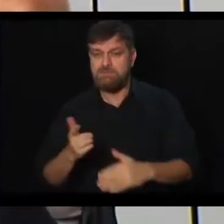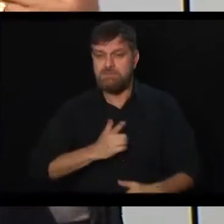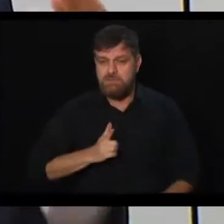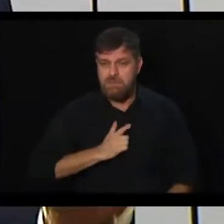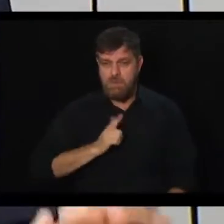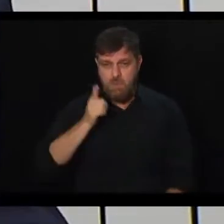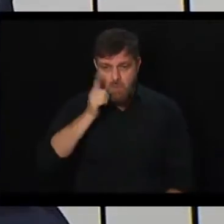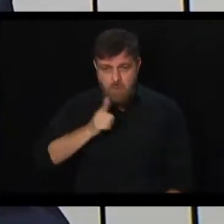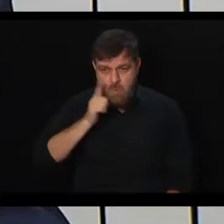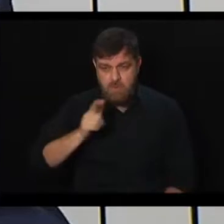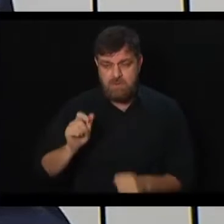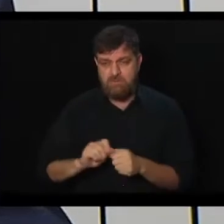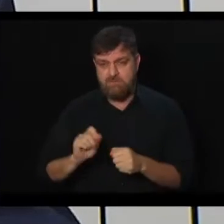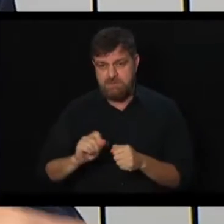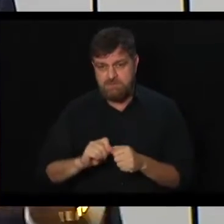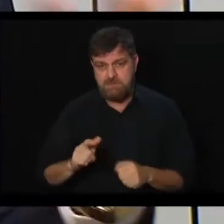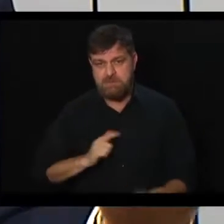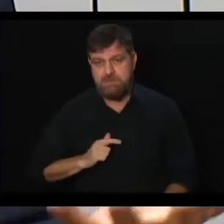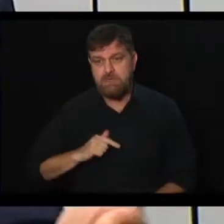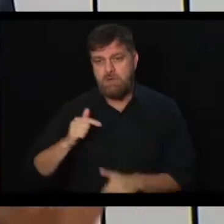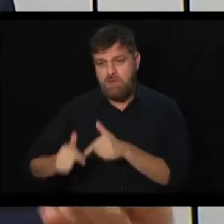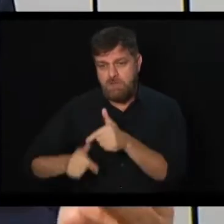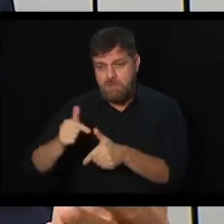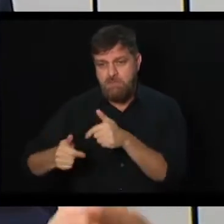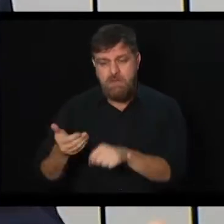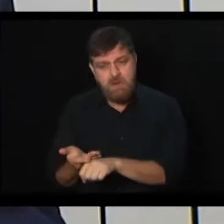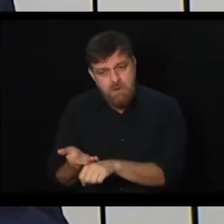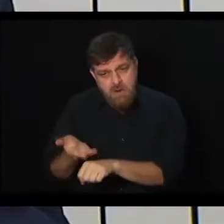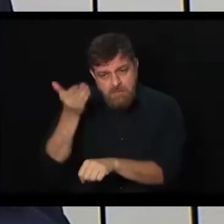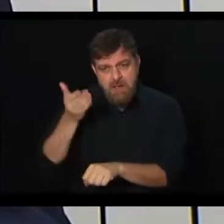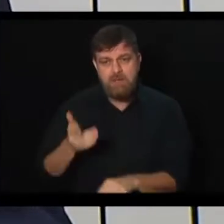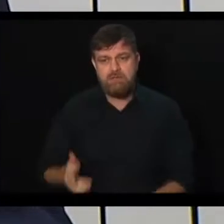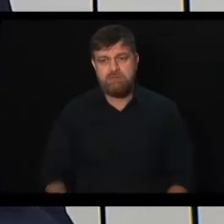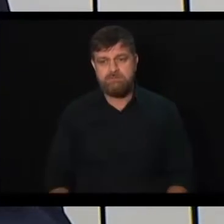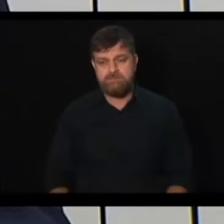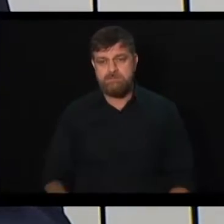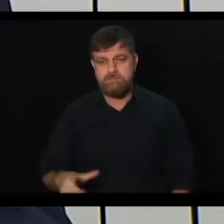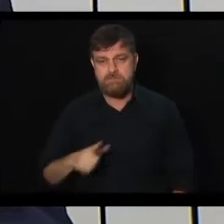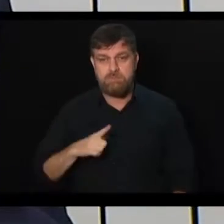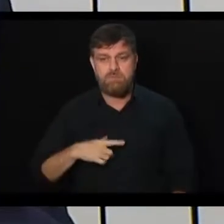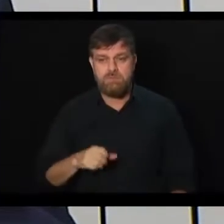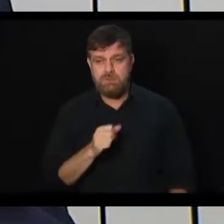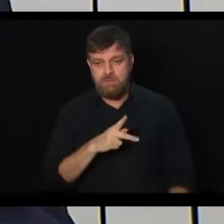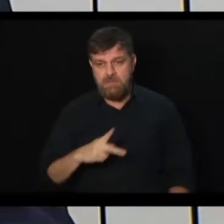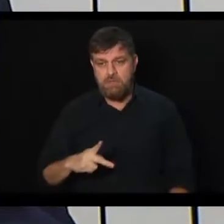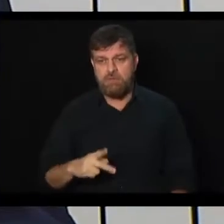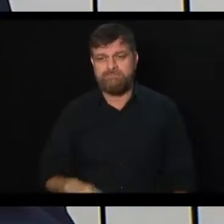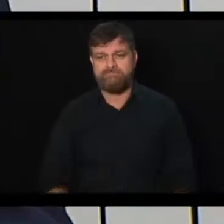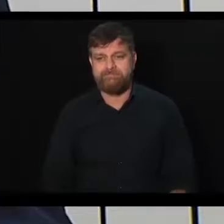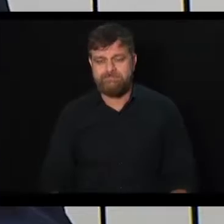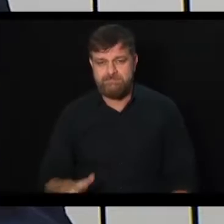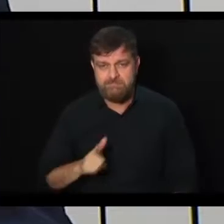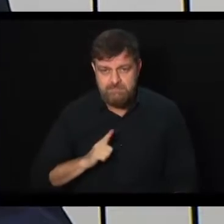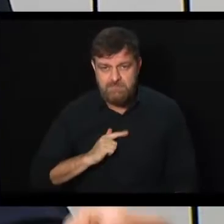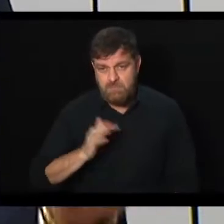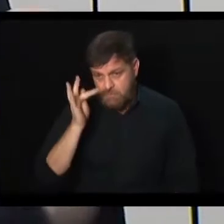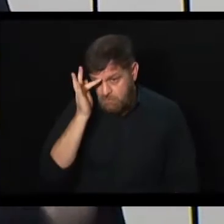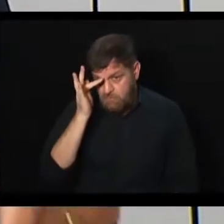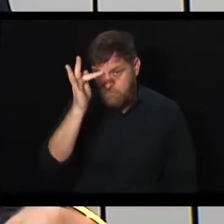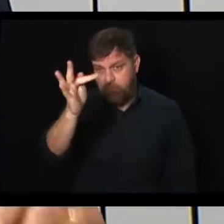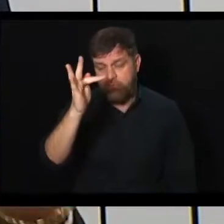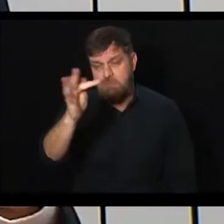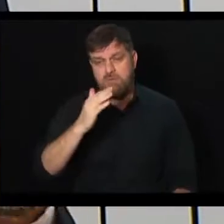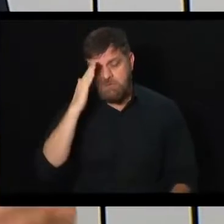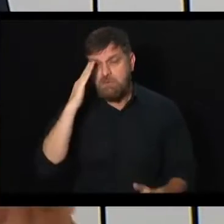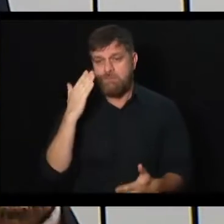que possam gerar emprego, e daí sim, ainda que venha a ser uma aposentadoria aparentemente menor no futuro. Mas